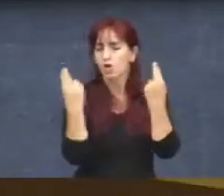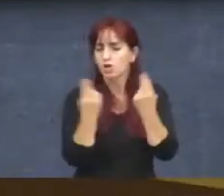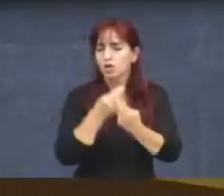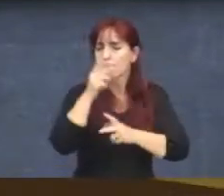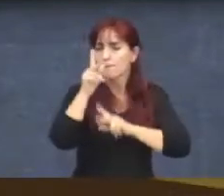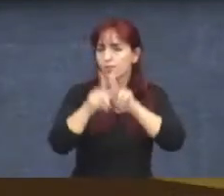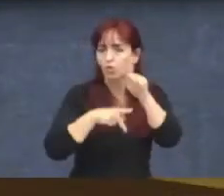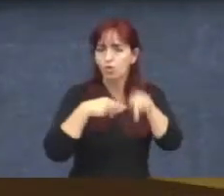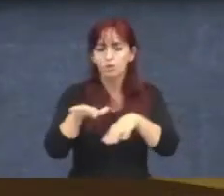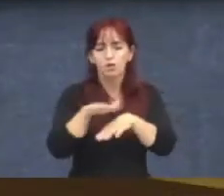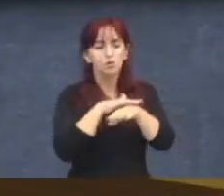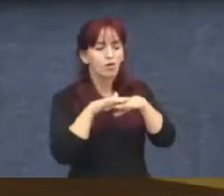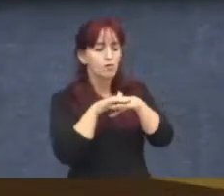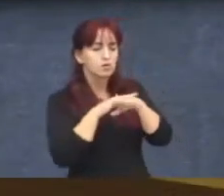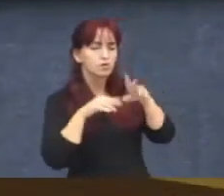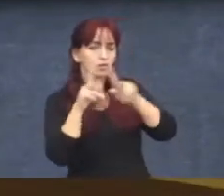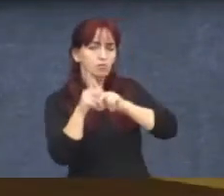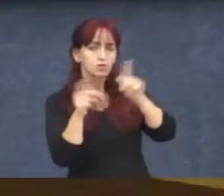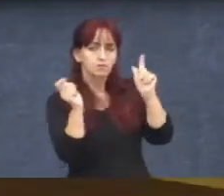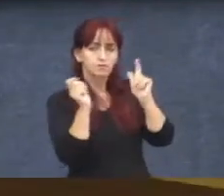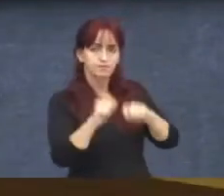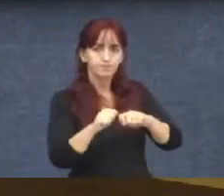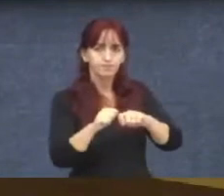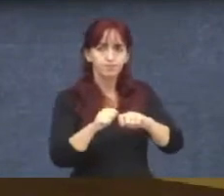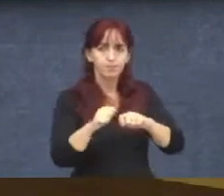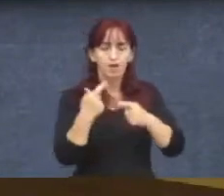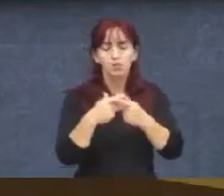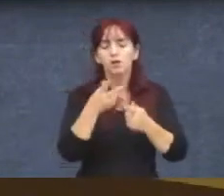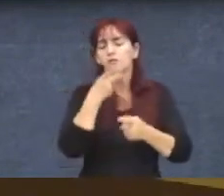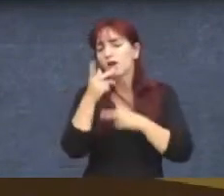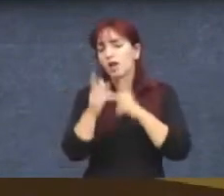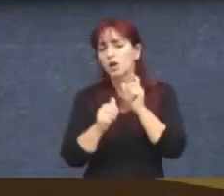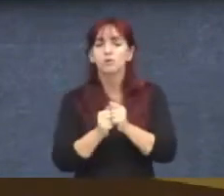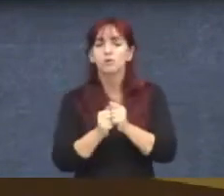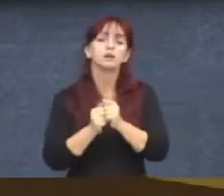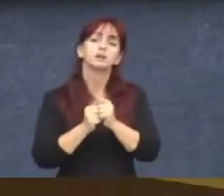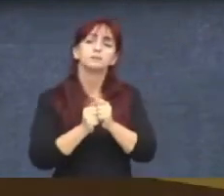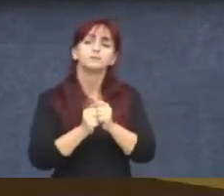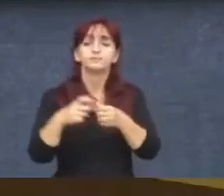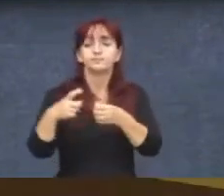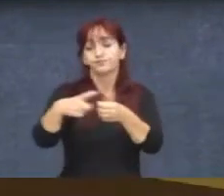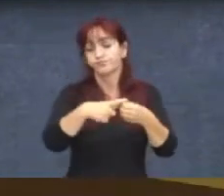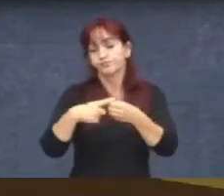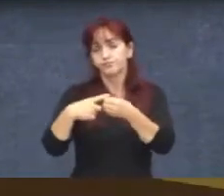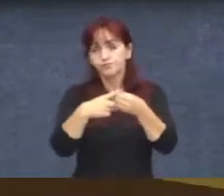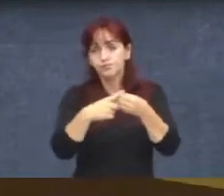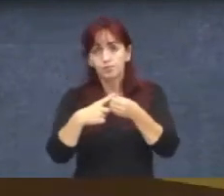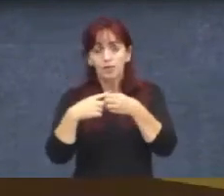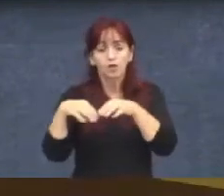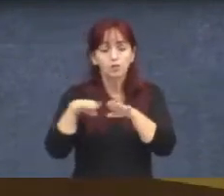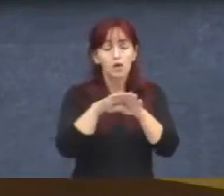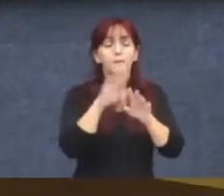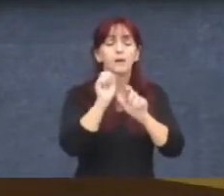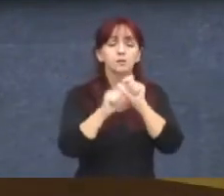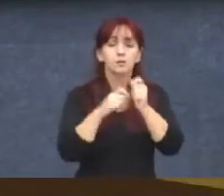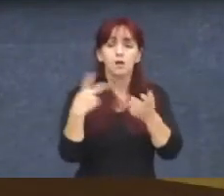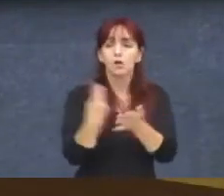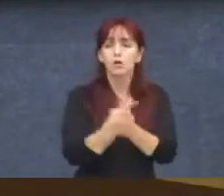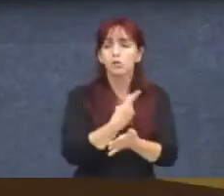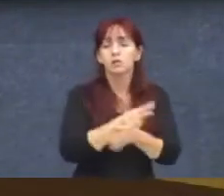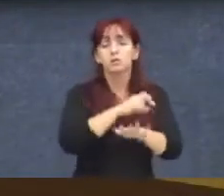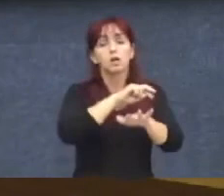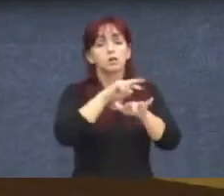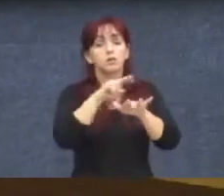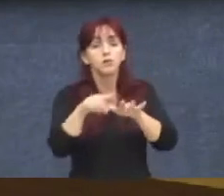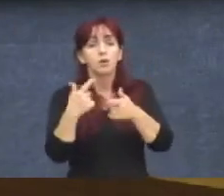e enxergamos que falar de restauração da mobilidade da cidade passa a romper com alguns paradigmas. A gente, de